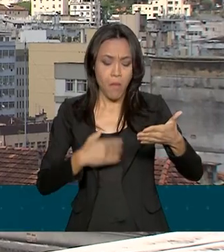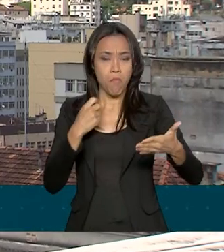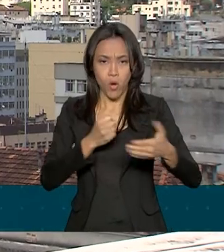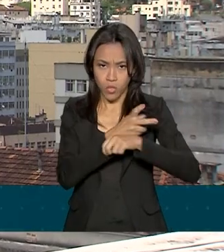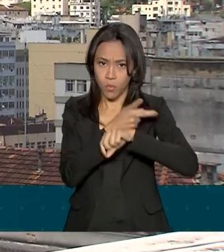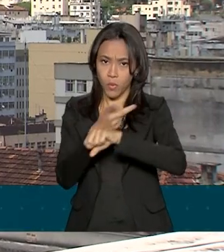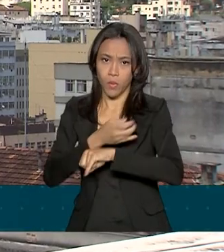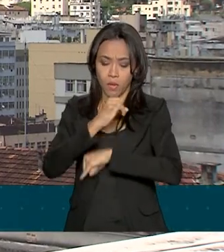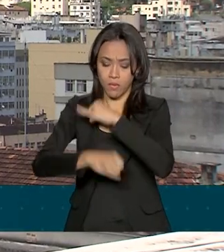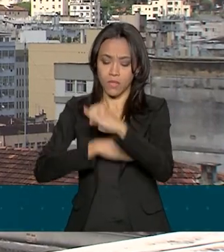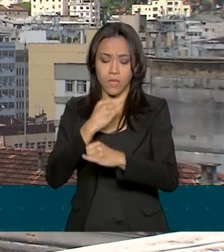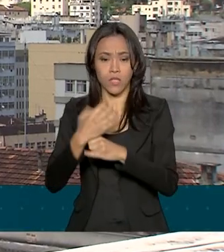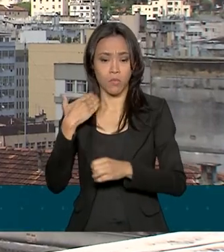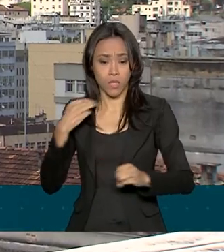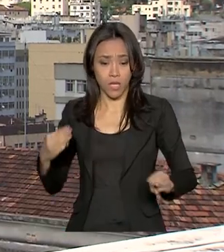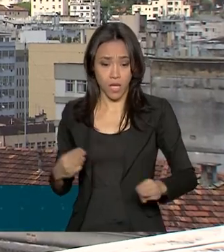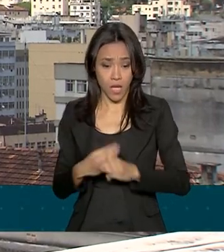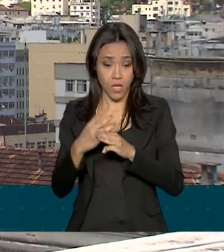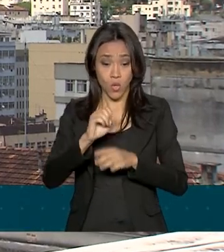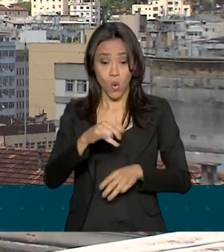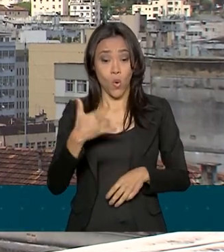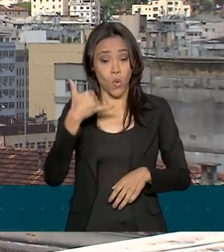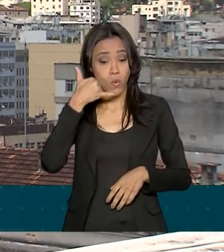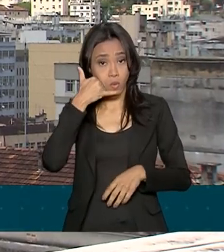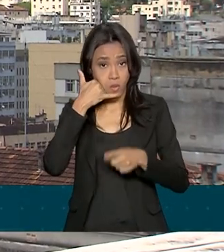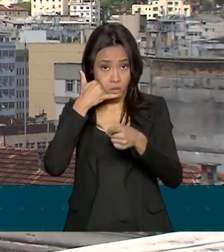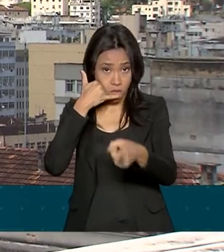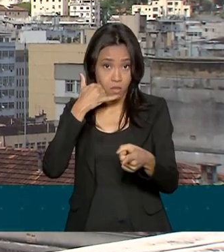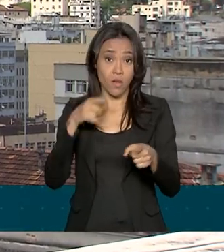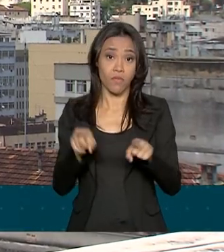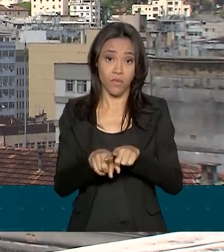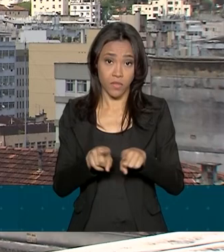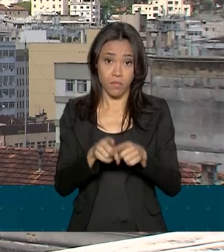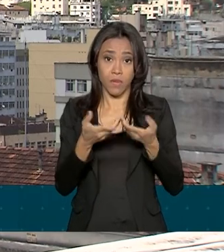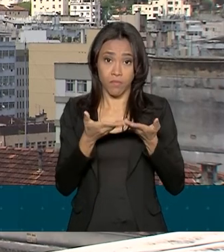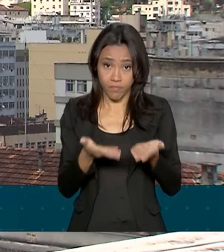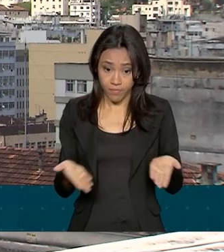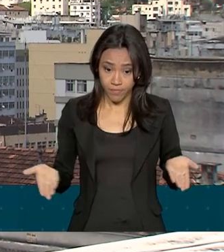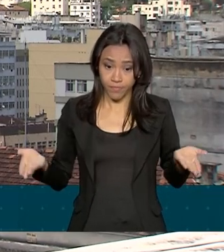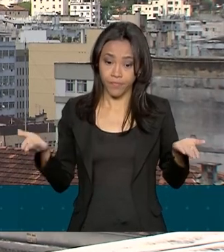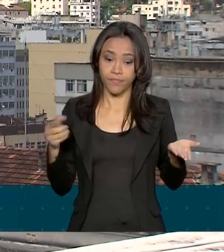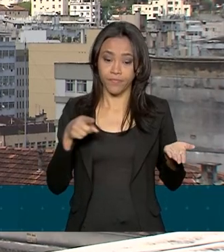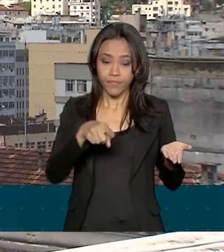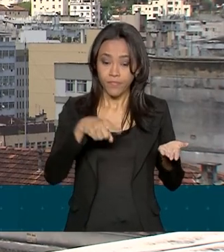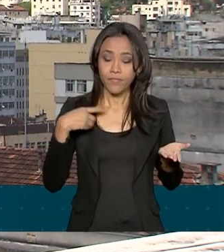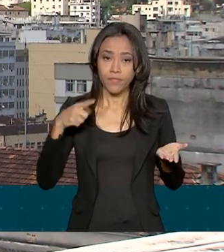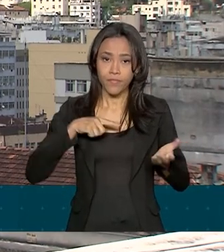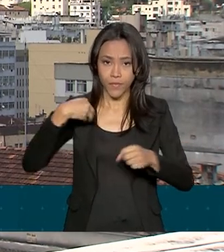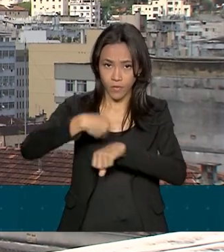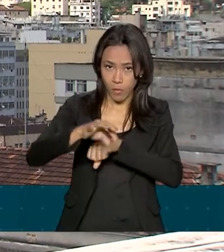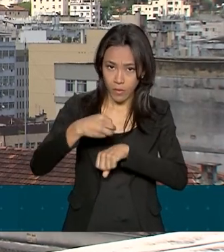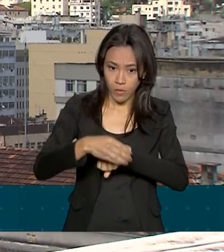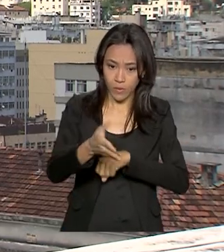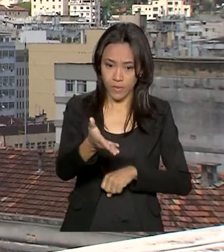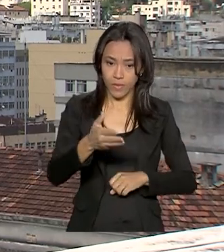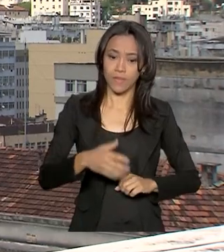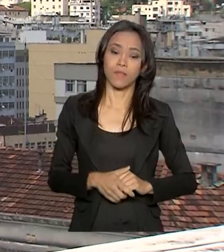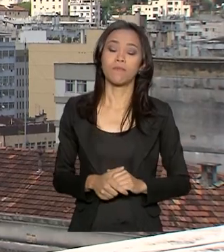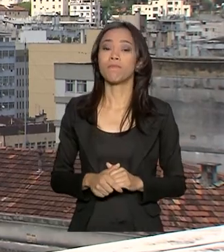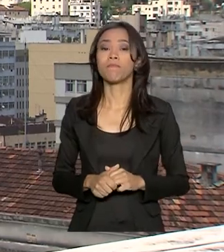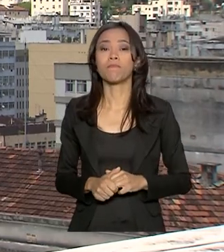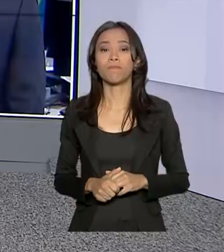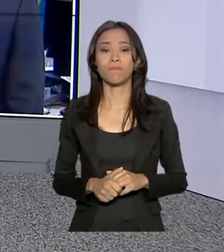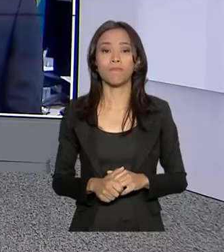ou pelo telefone 0800-726-8068, opção 8. Voltamos